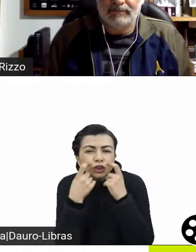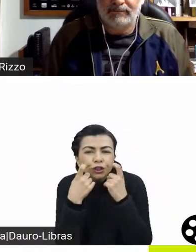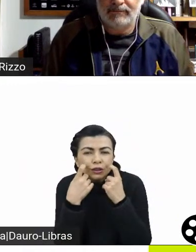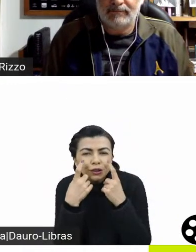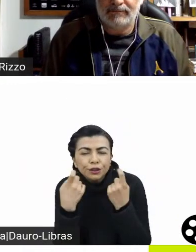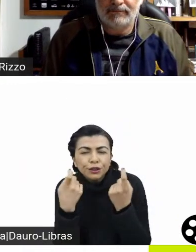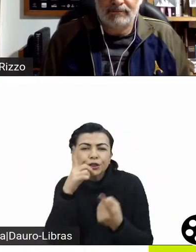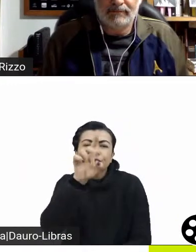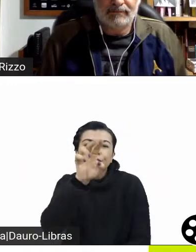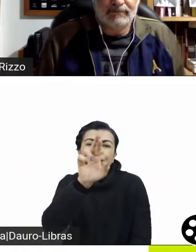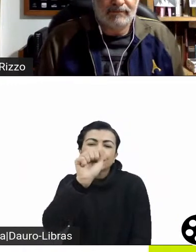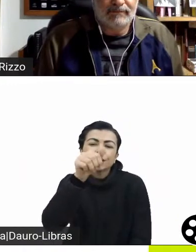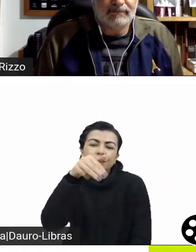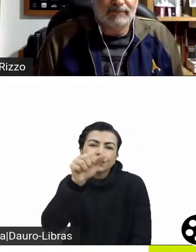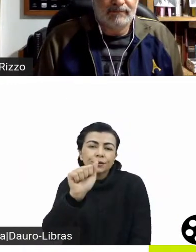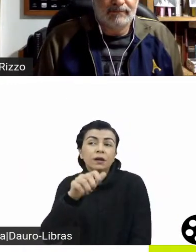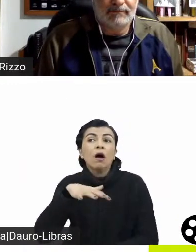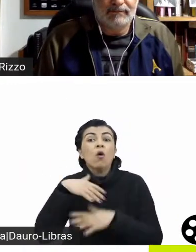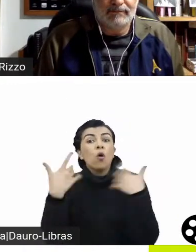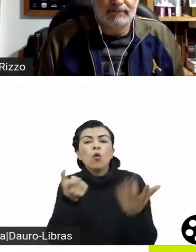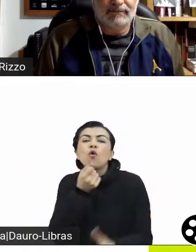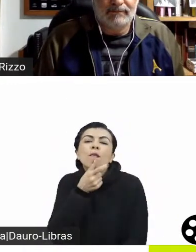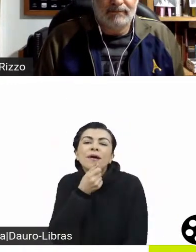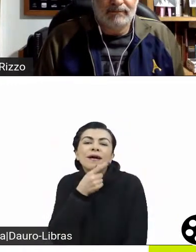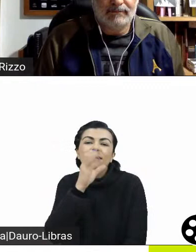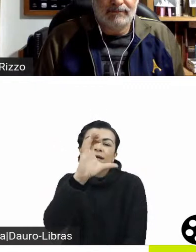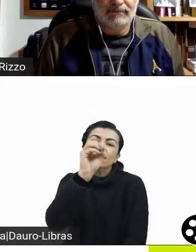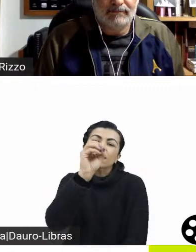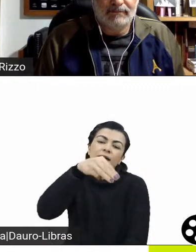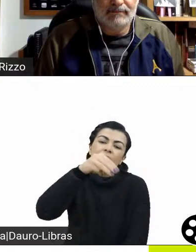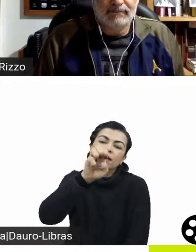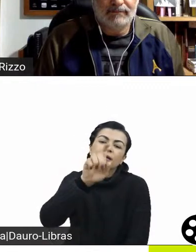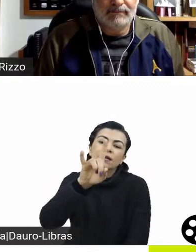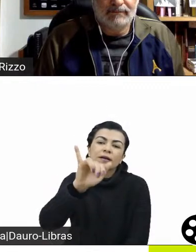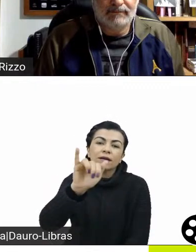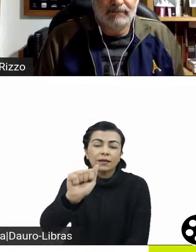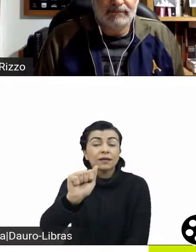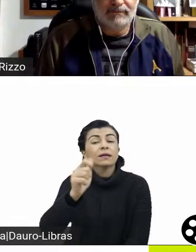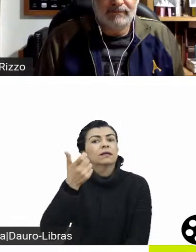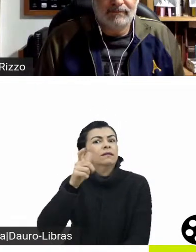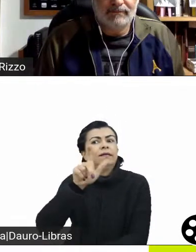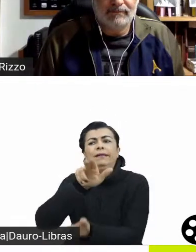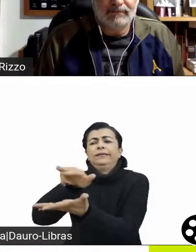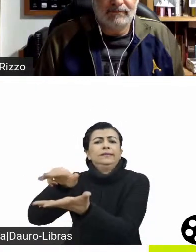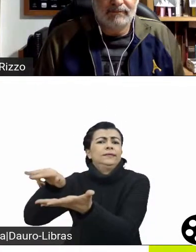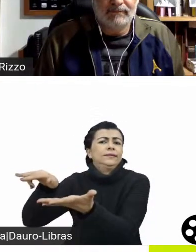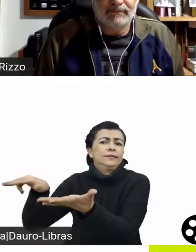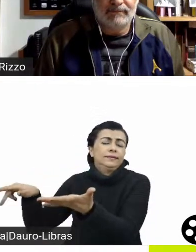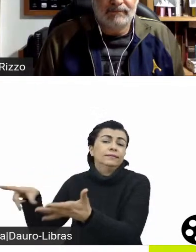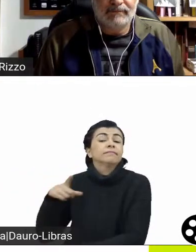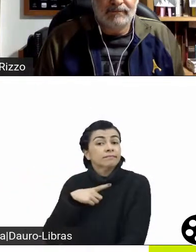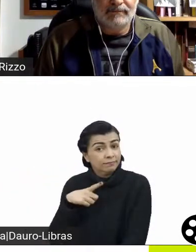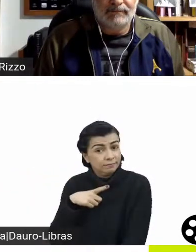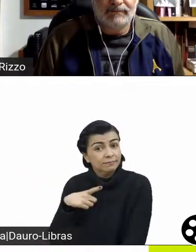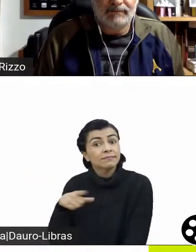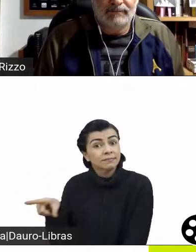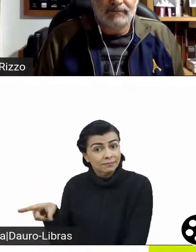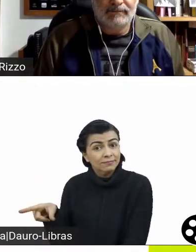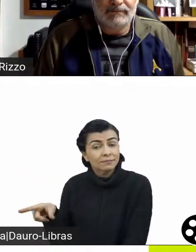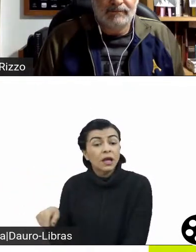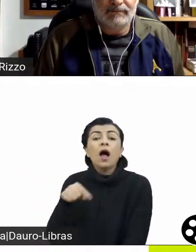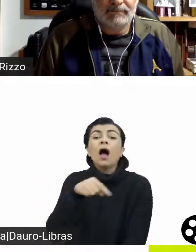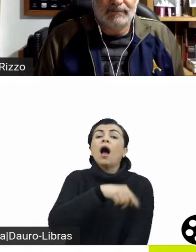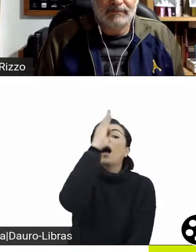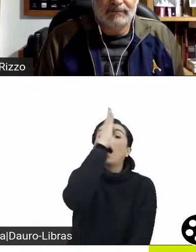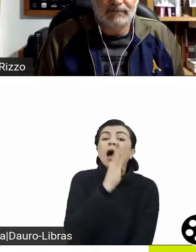comédios narrados de formas, com aquela pitada do outback, com aquela pitada de um país que, para nós, parece um país selvagem,